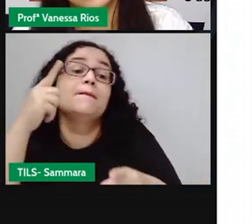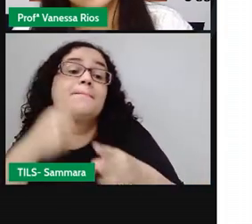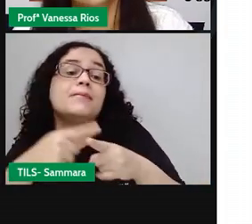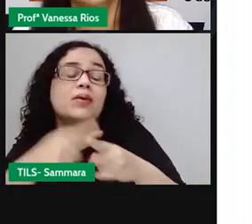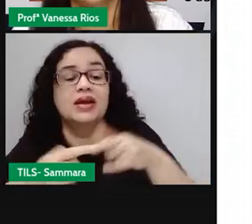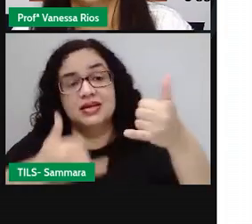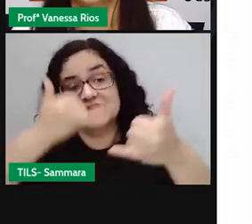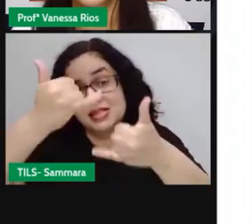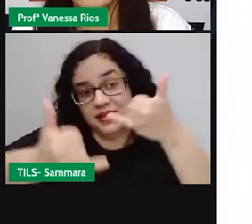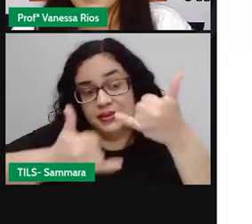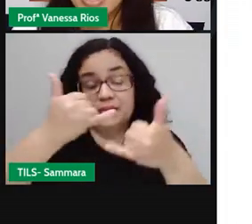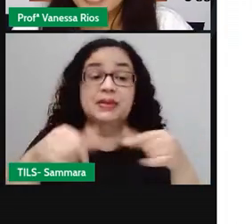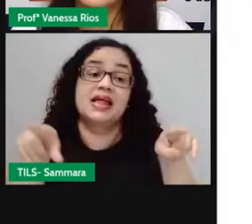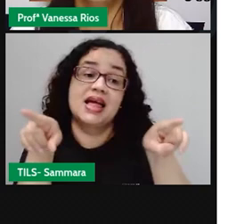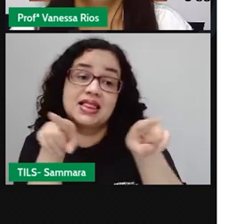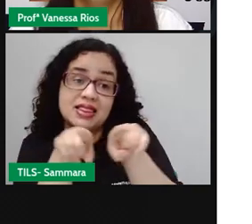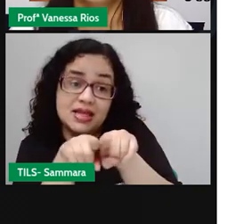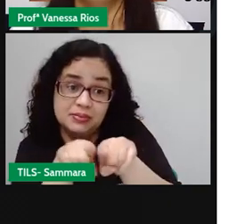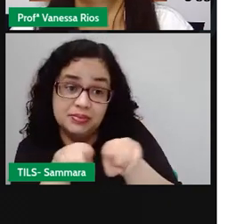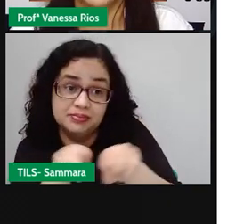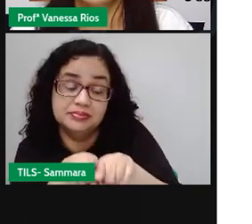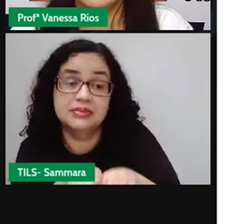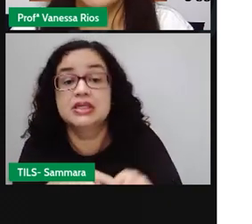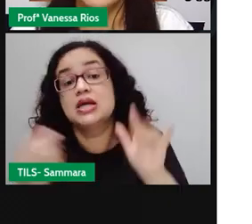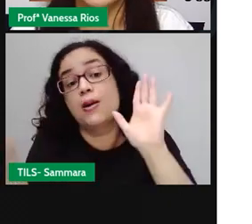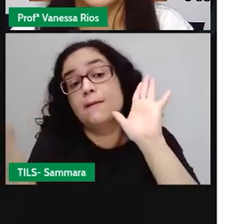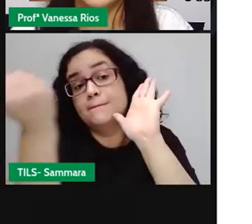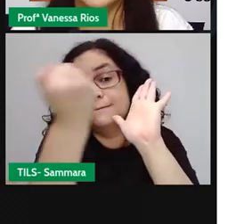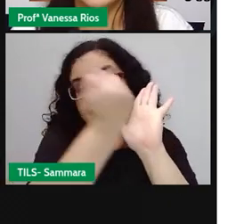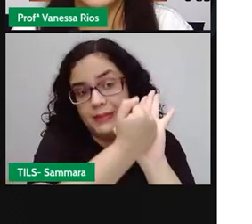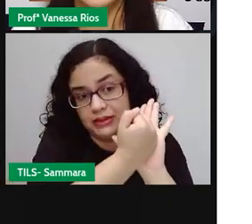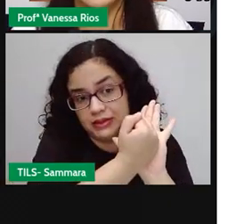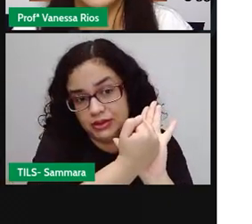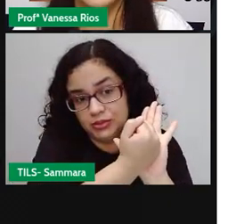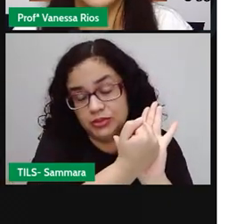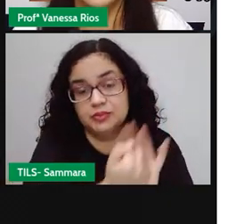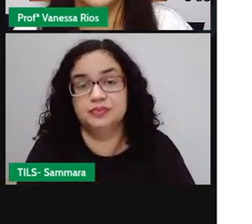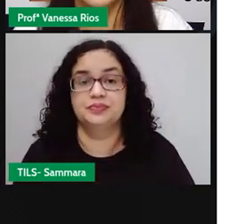brincadeiras, elas também são patrimônios.